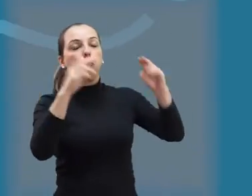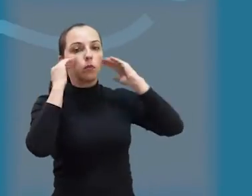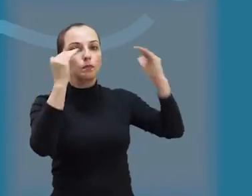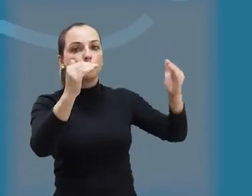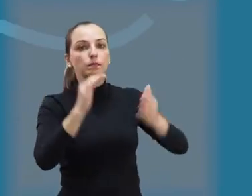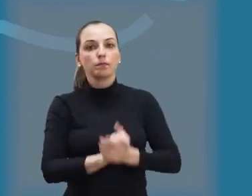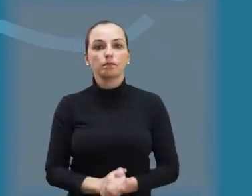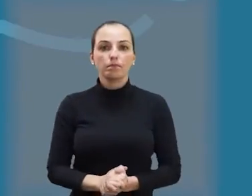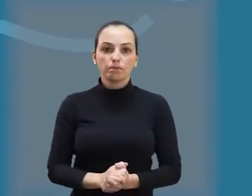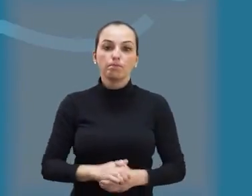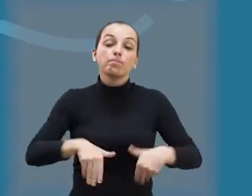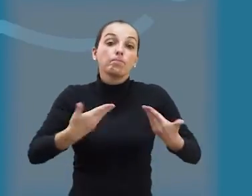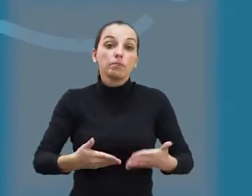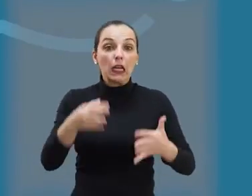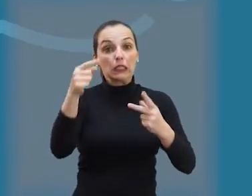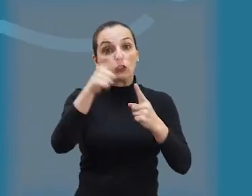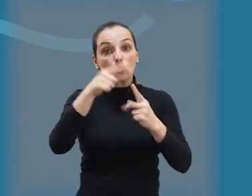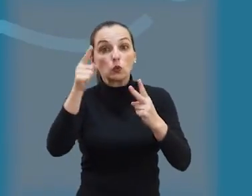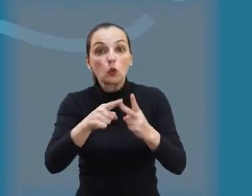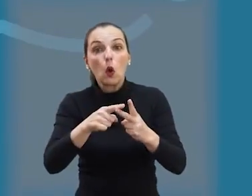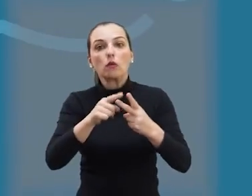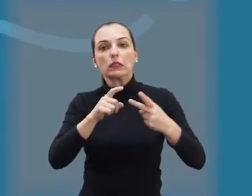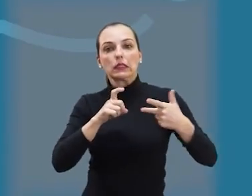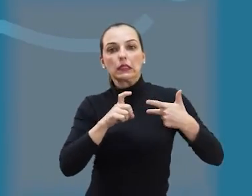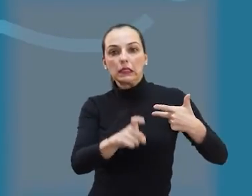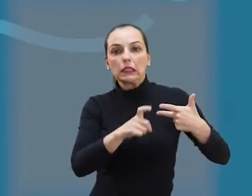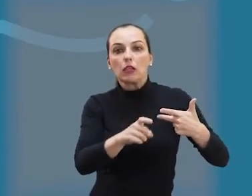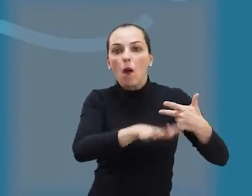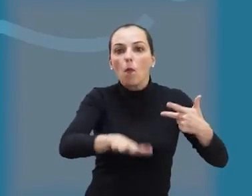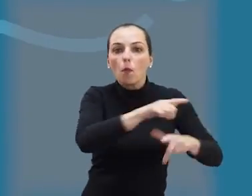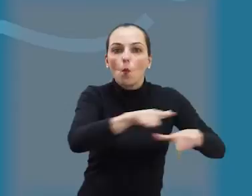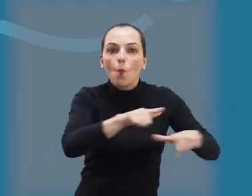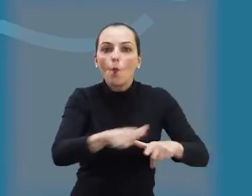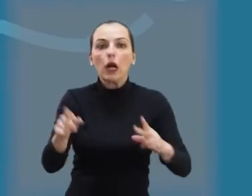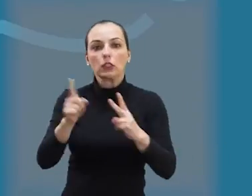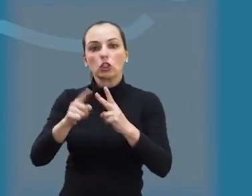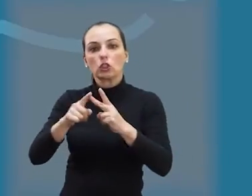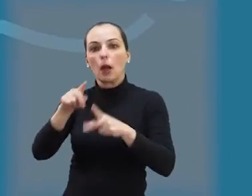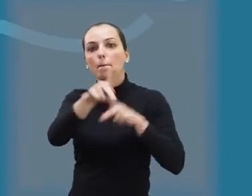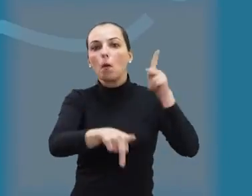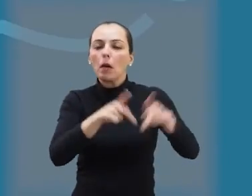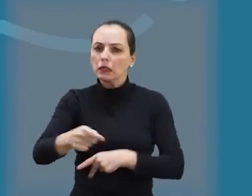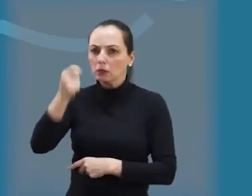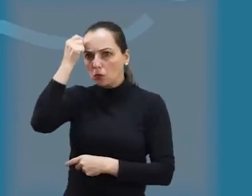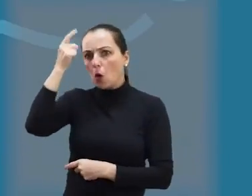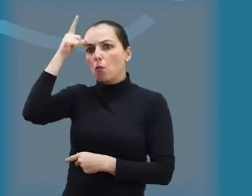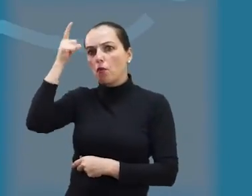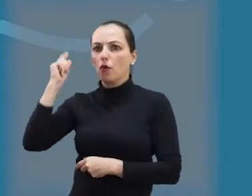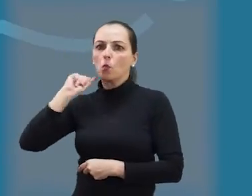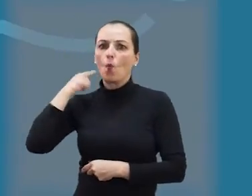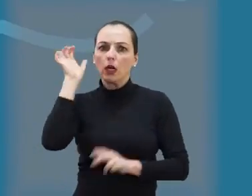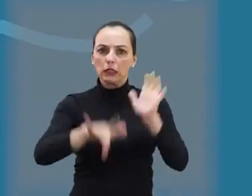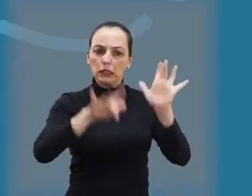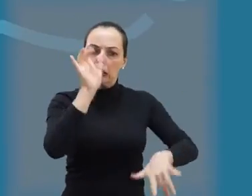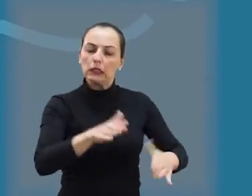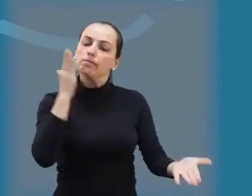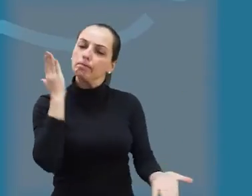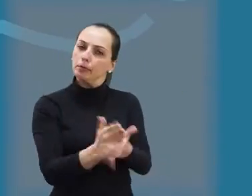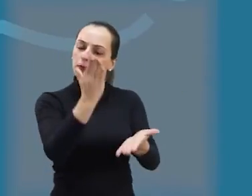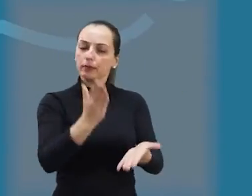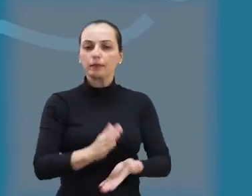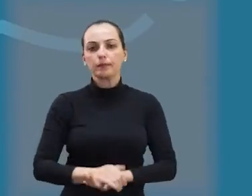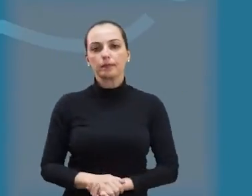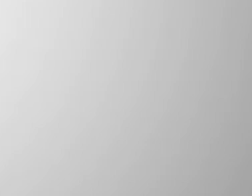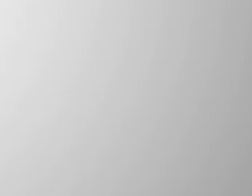que a gente espera do Executivo. A limpeza daquele local e a consciência do povo também, para não mais jogar